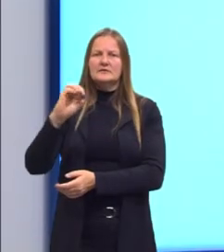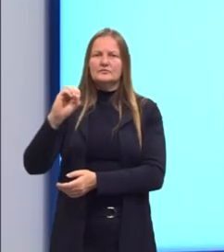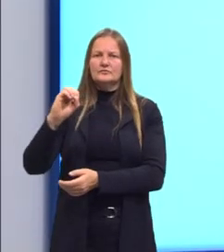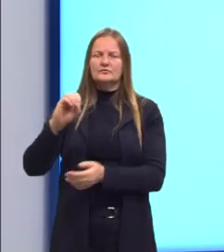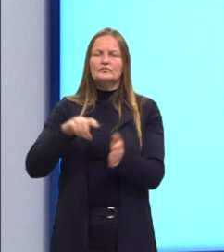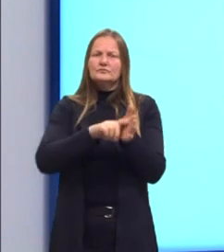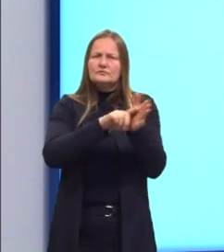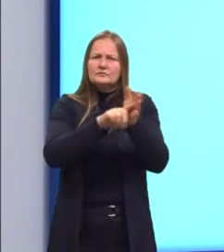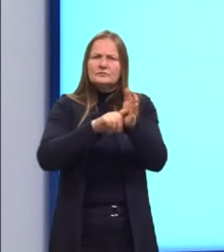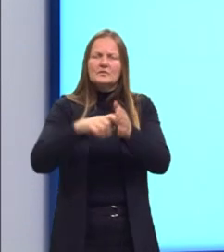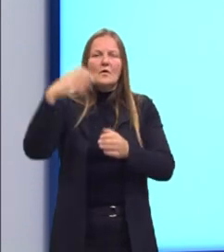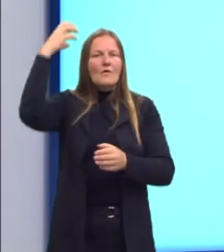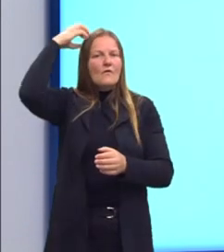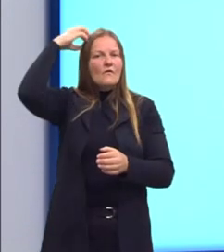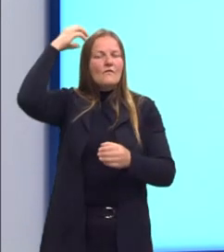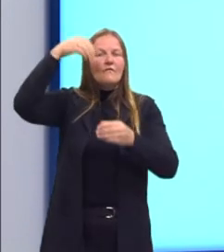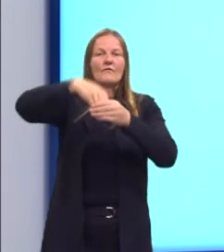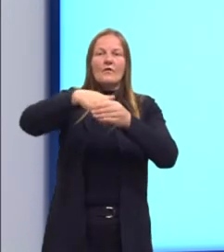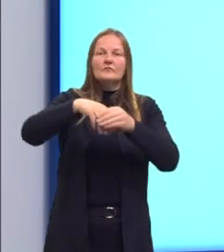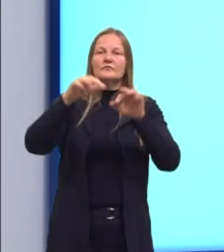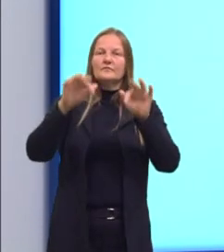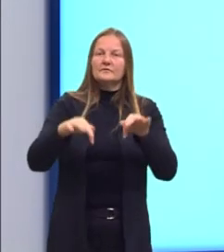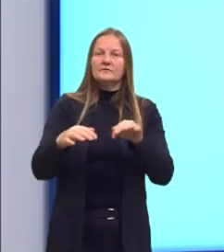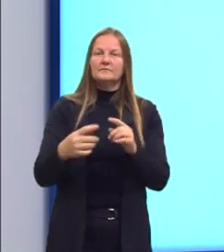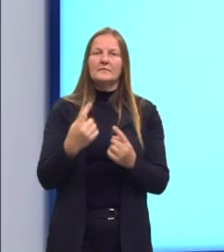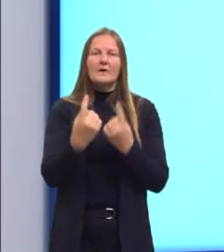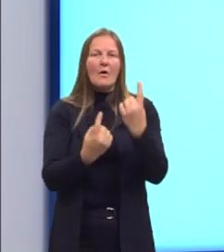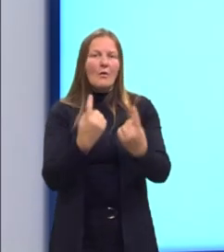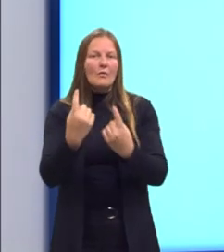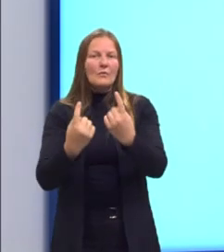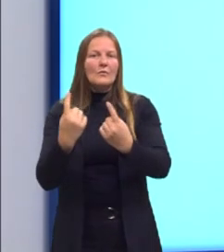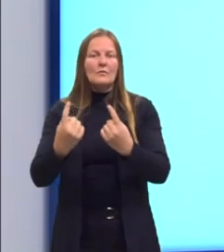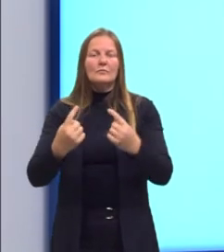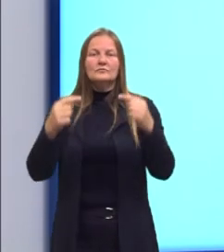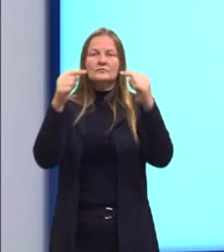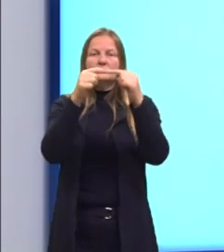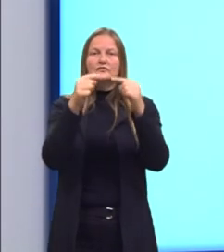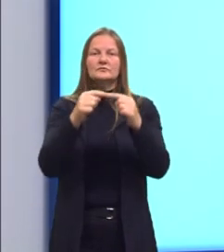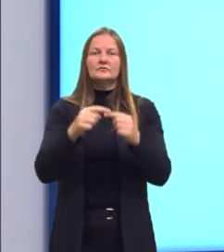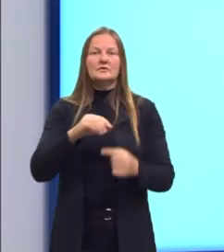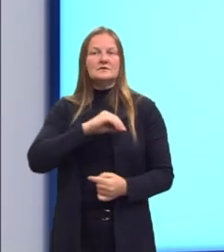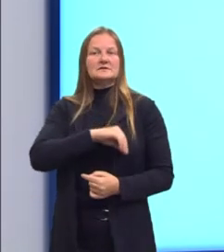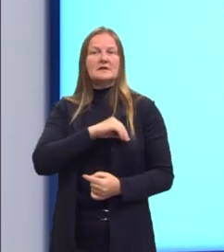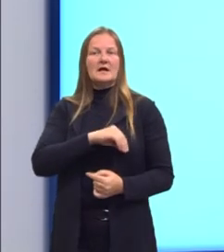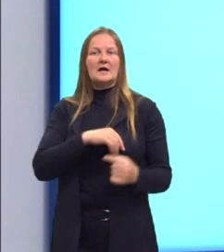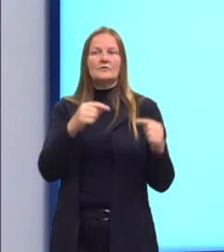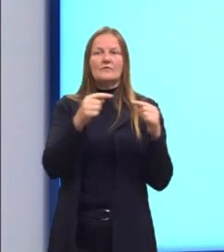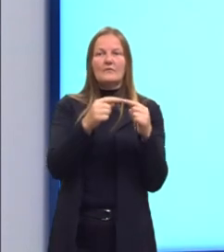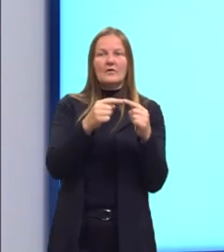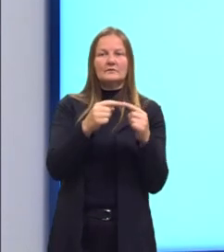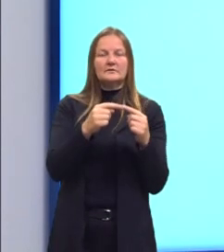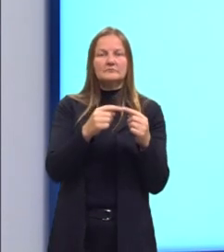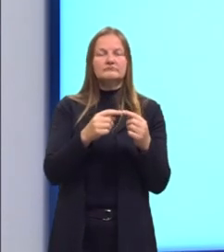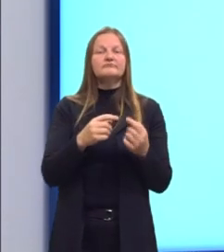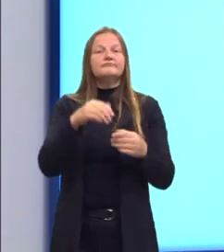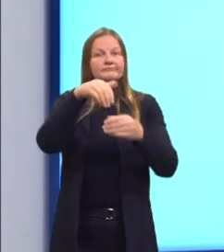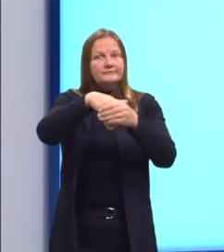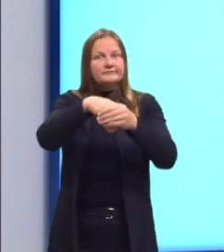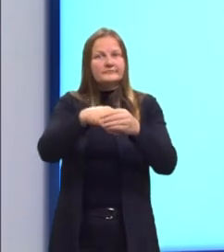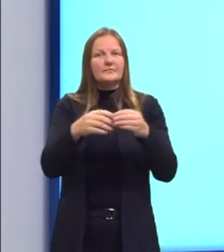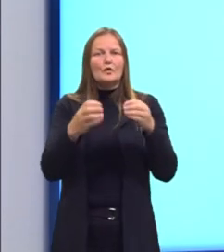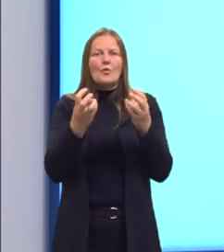verdade, ela vai acabar com o voto censitário, que era o quê? O voto de acordo com a renda, com o quanto a pessoa ganhava.